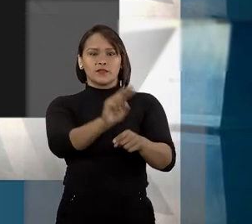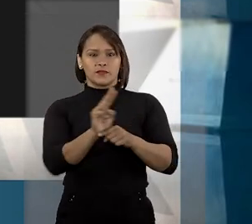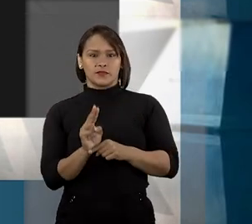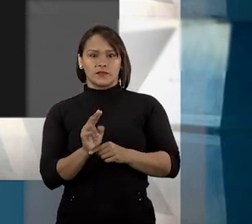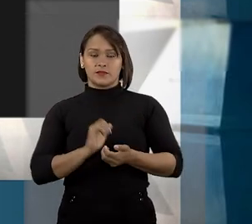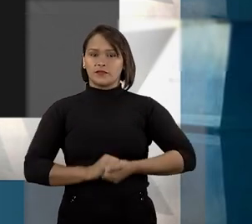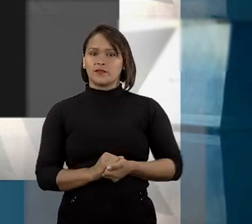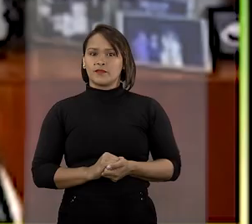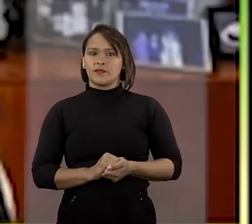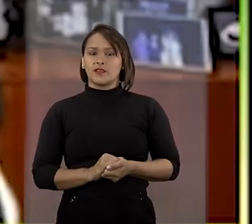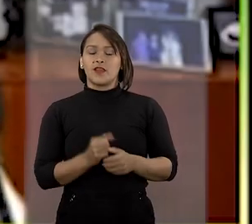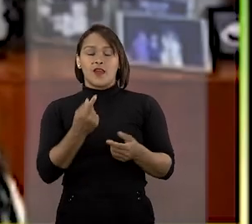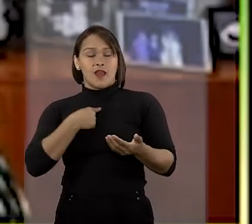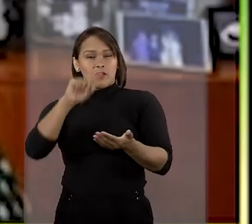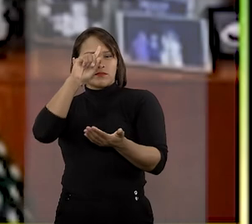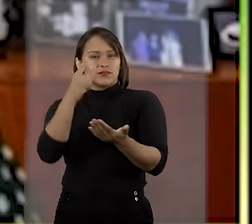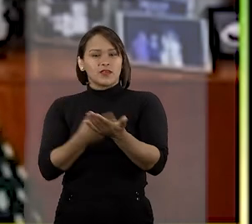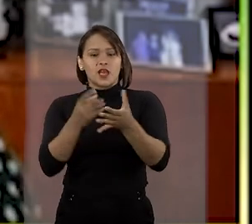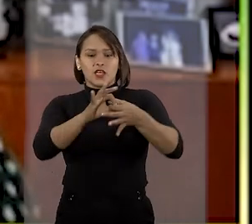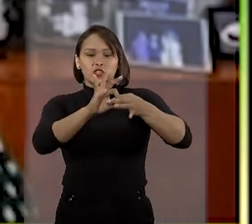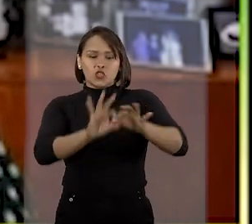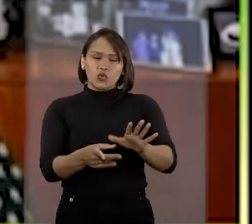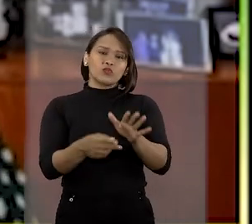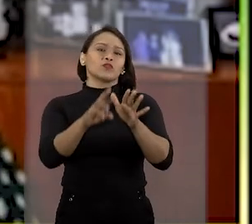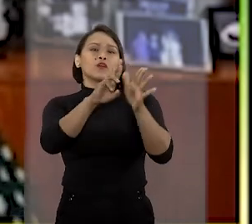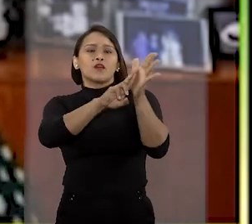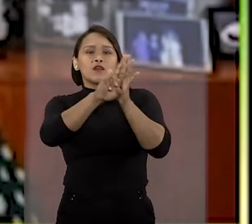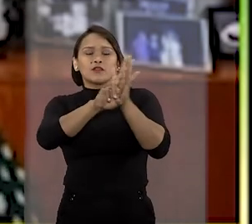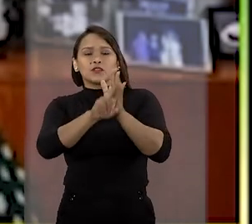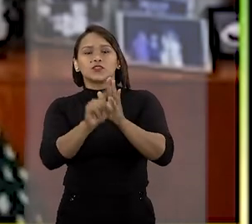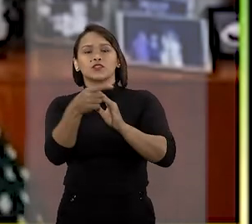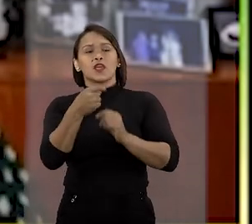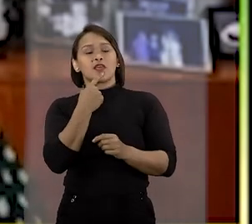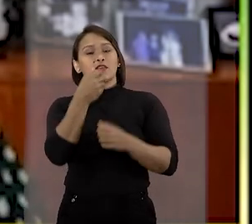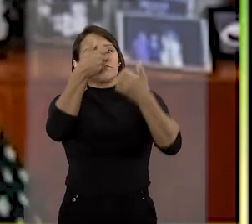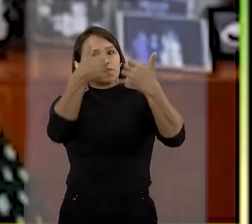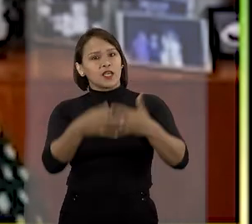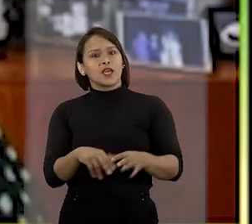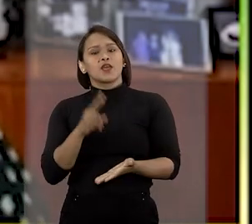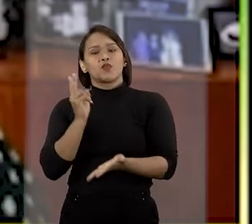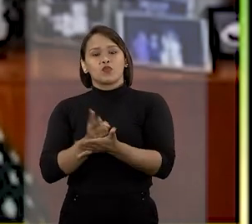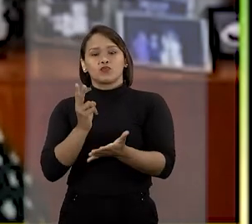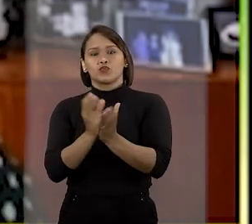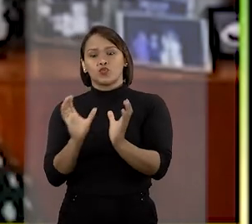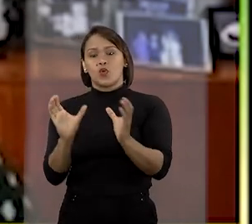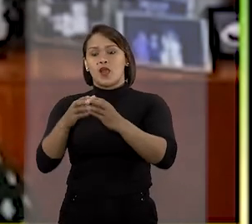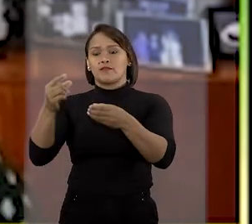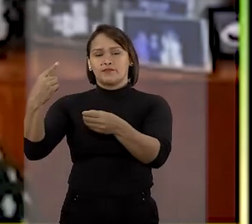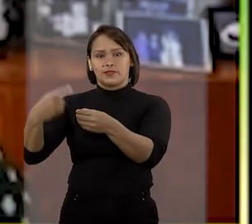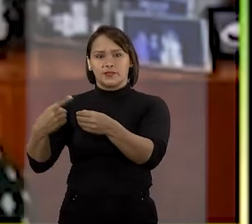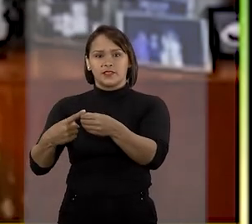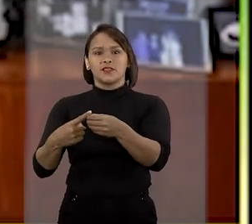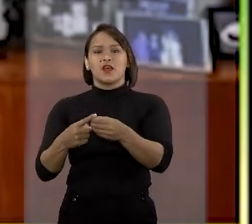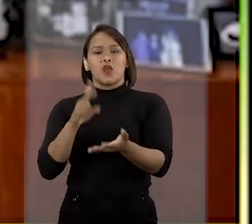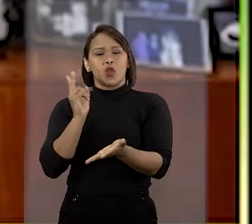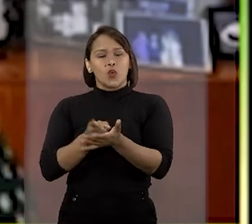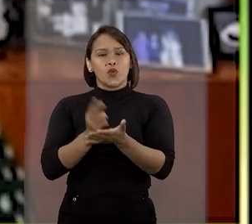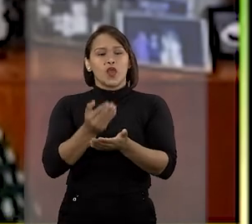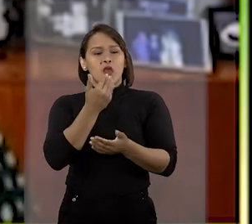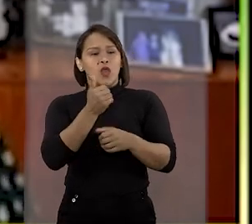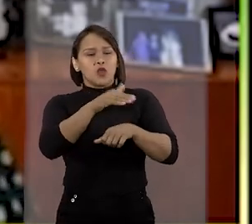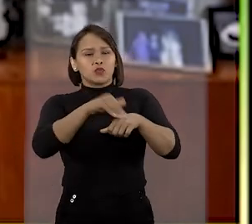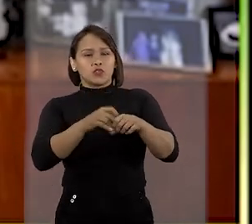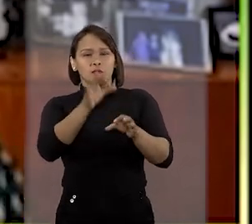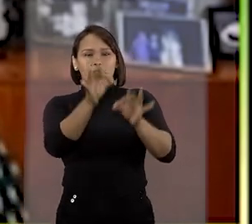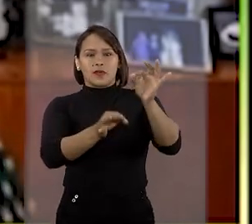de prisão preventiva. Ao determinar a soltura do investigado, com a advertência de que ele deverá permanecer na comarca e atender às